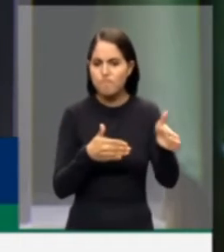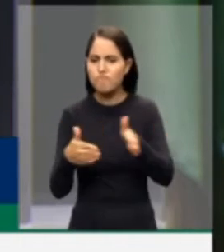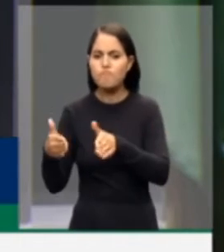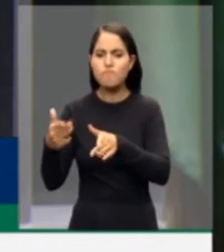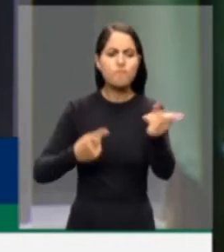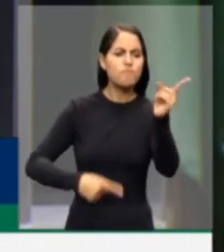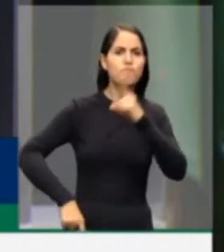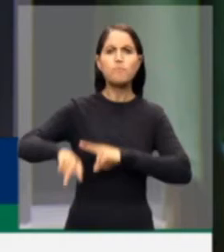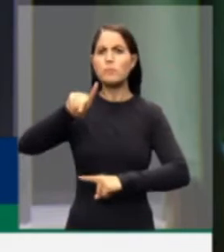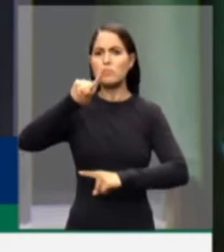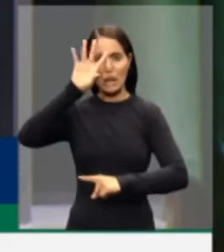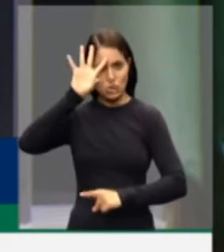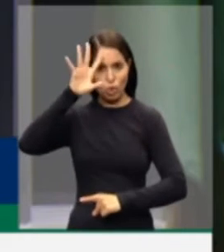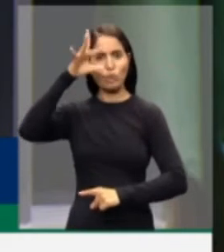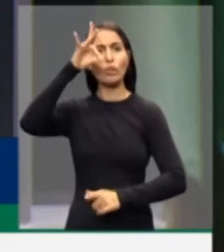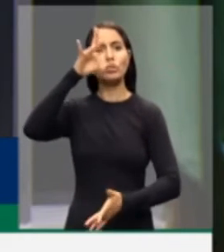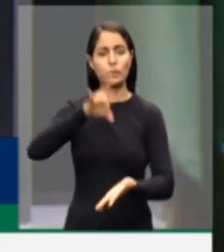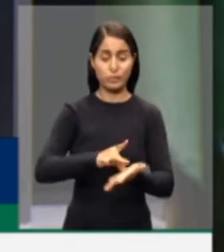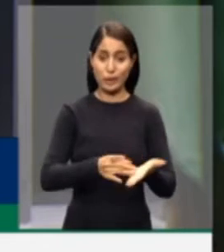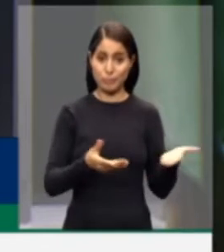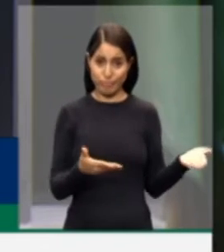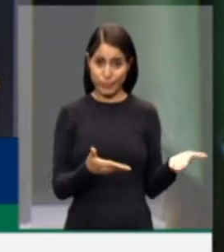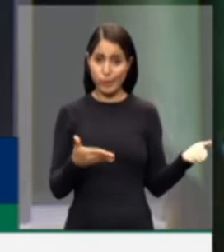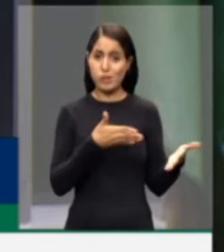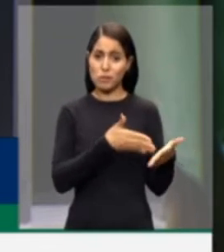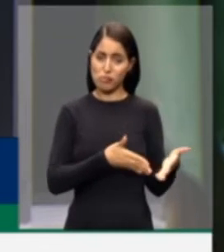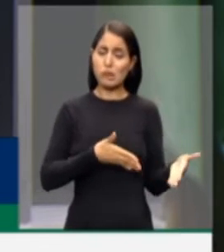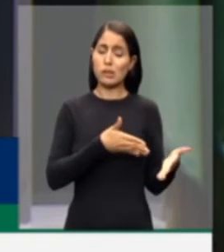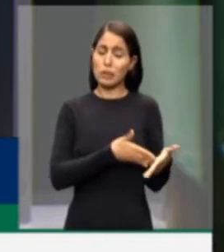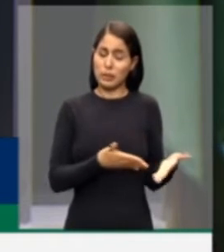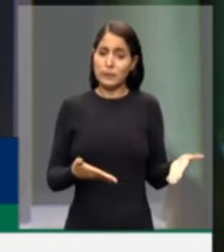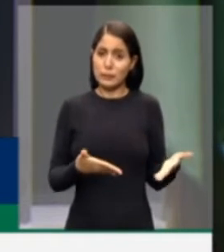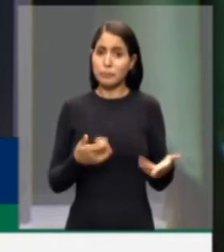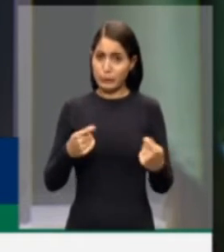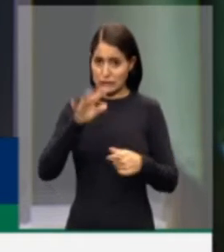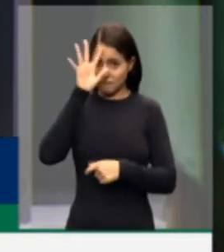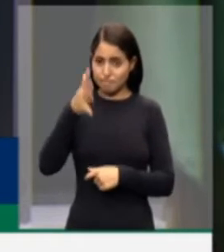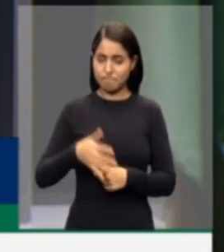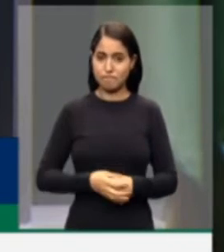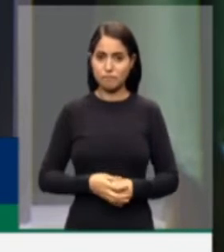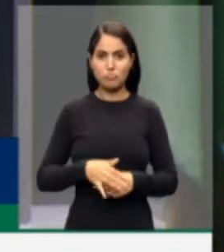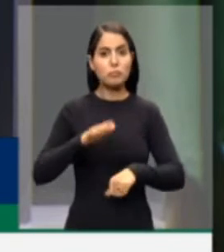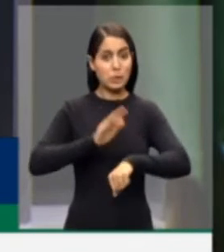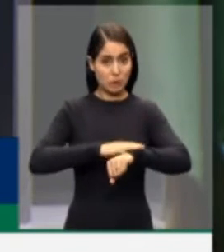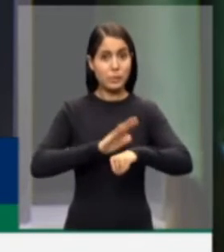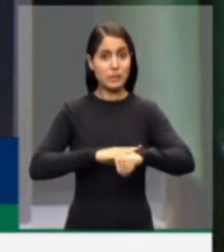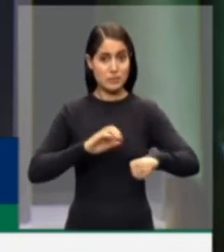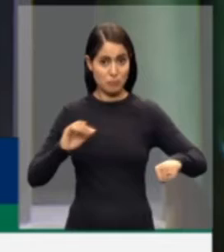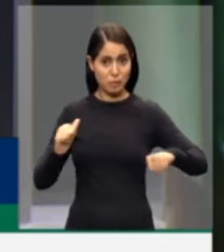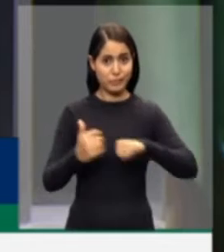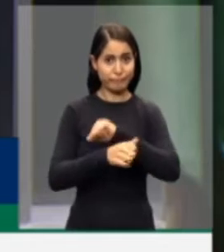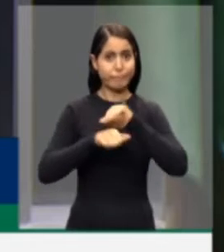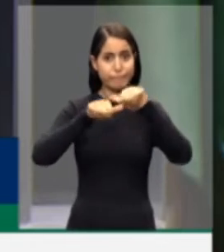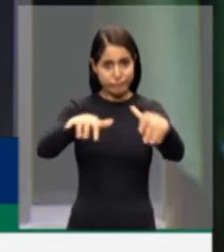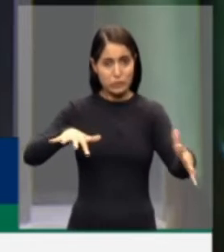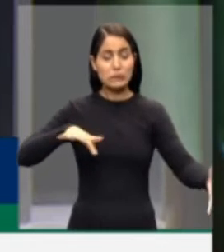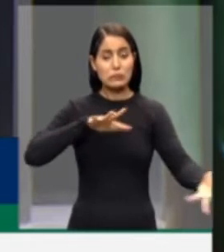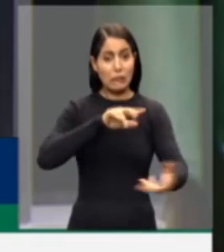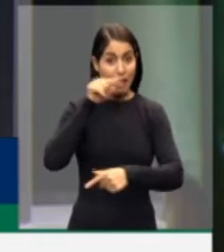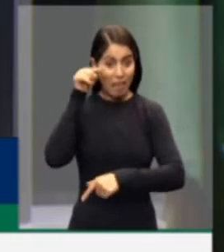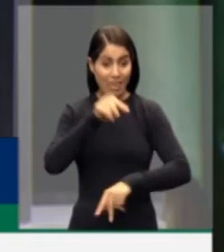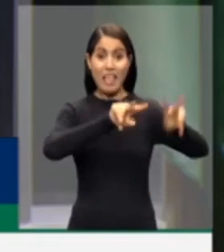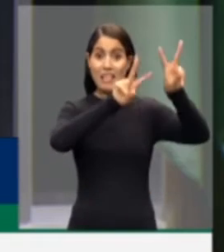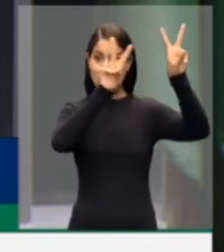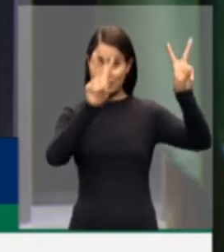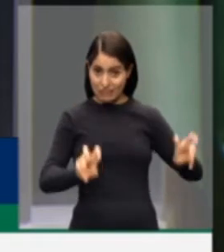superação das dificuldades que ele enfrenta nesse momento. Inclusive, o enfrentamento à pandemia. Isso, sim, é uma pauta que